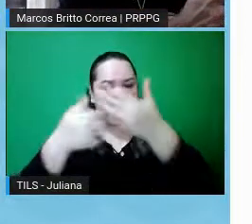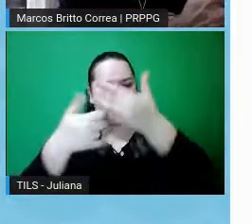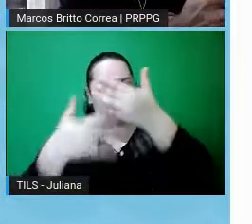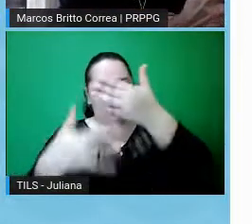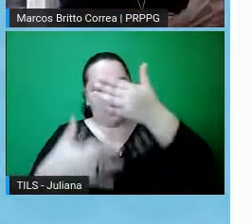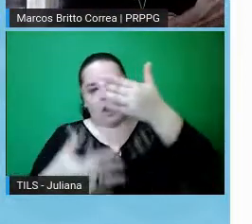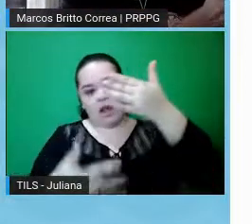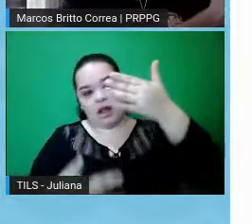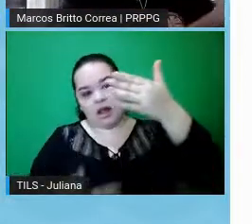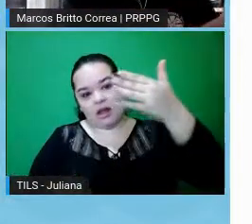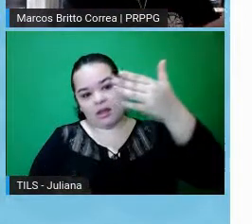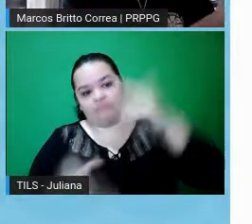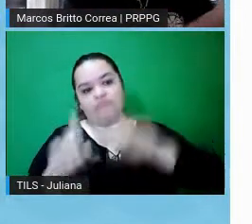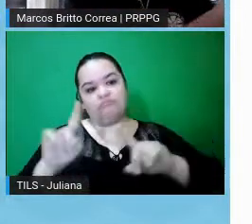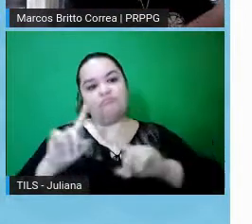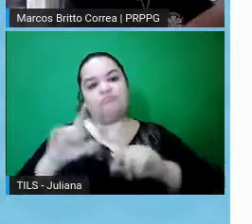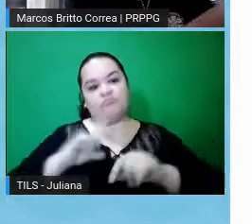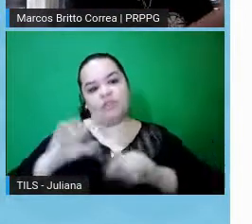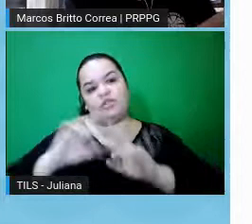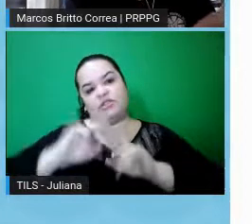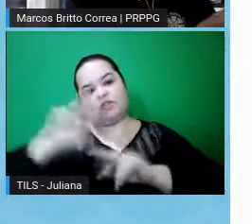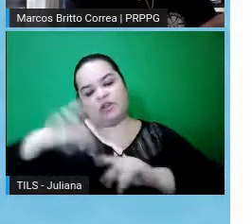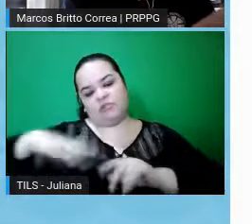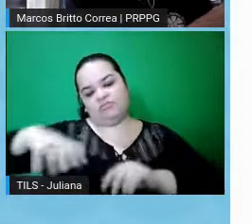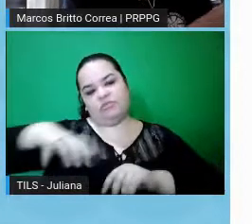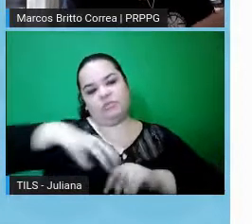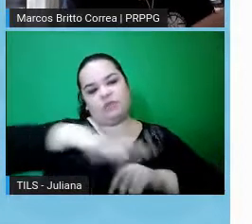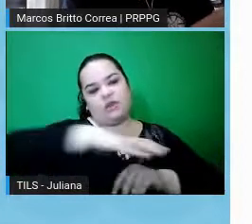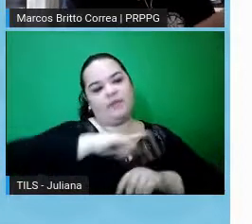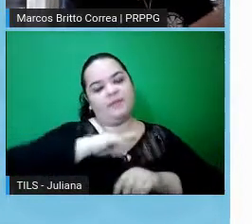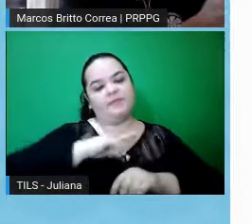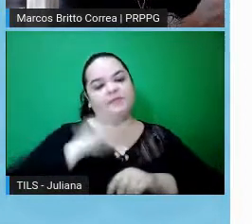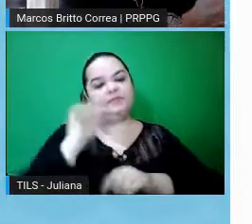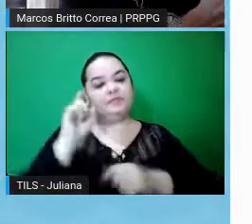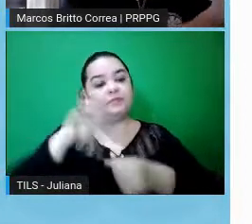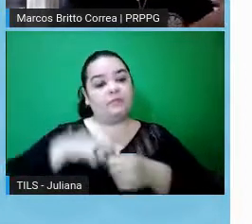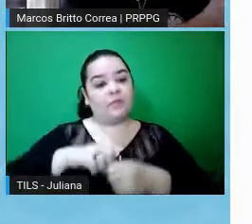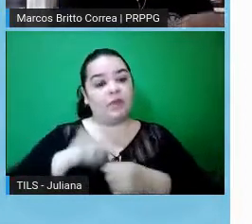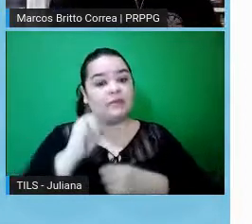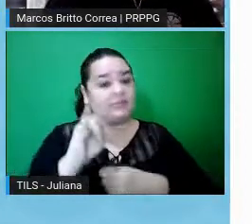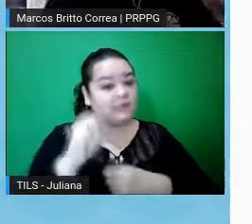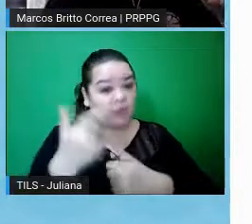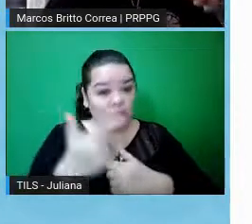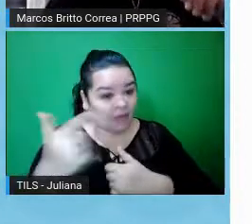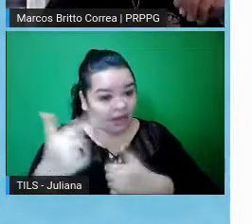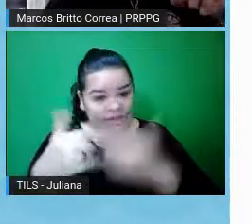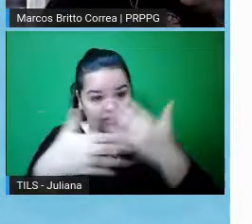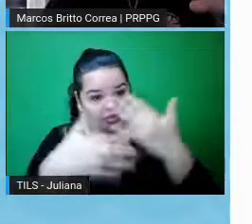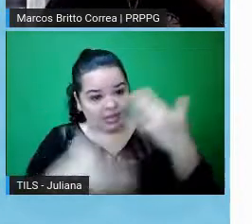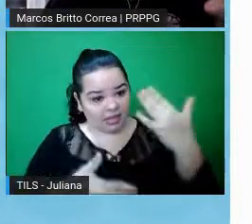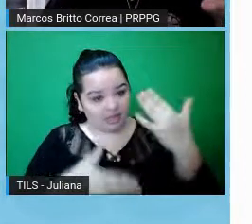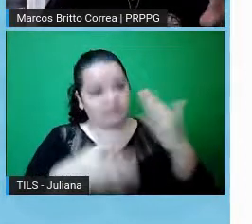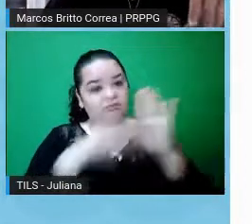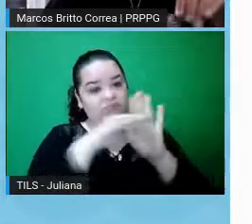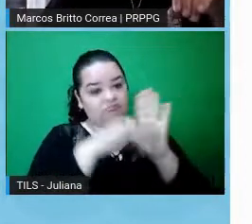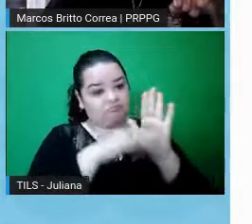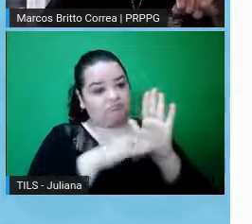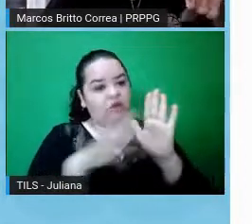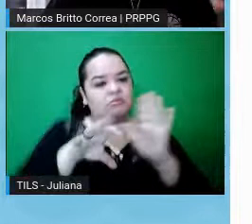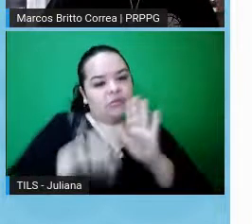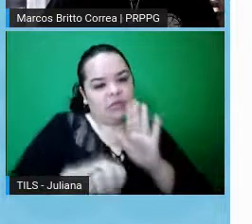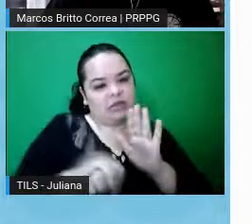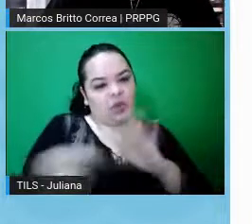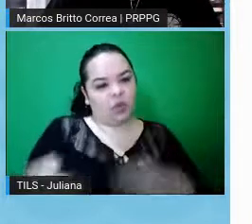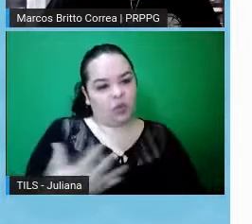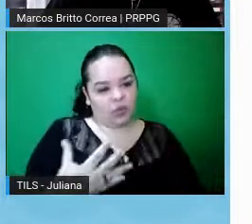manual é possível registrar órgãos e unidades que ainda não estão registrados, se for necessário, tá, mas é bem importante essa